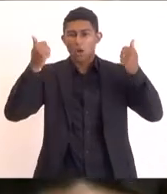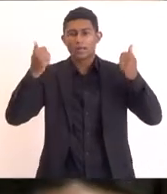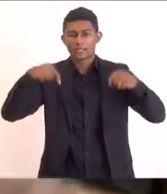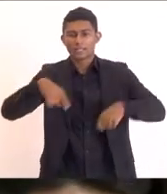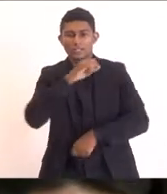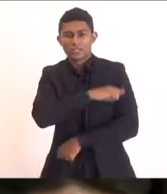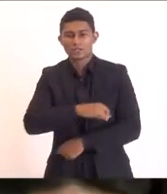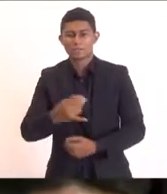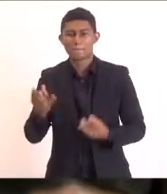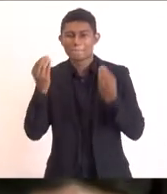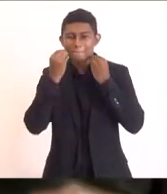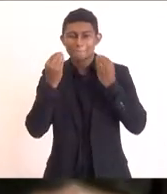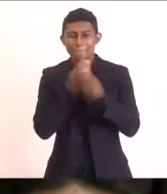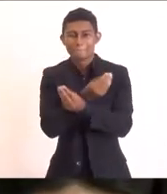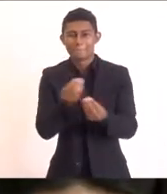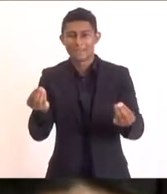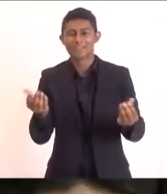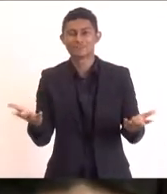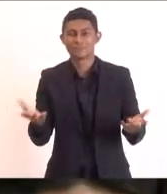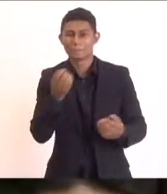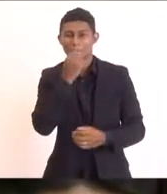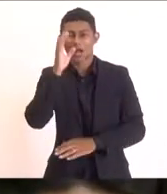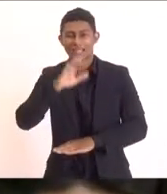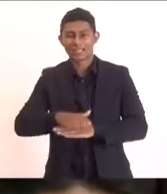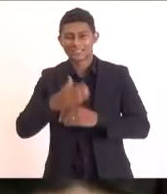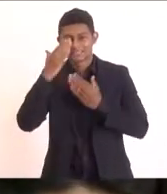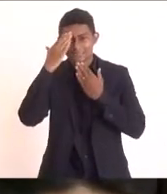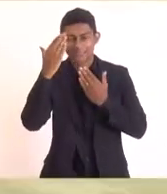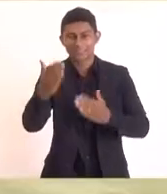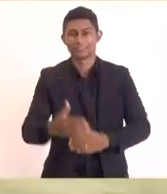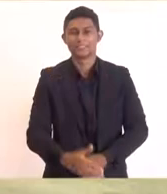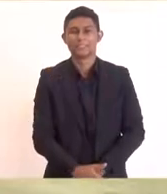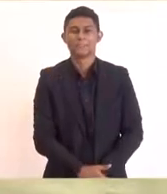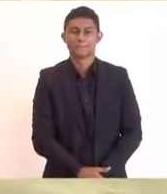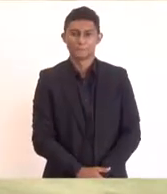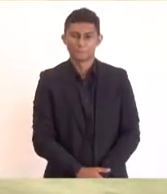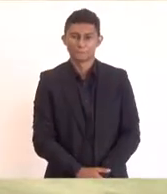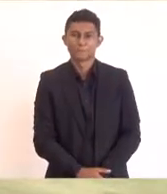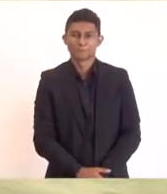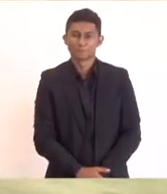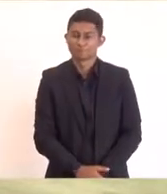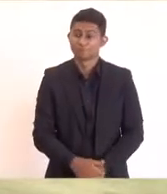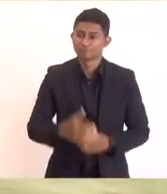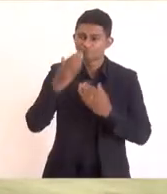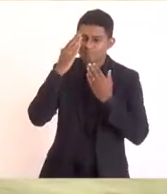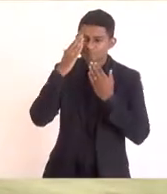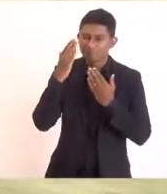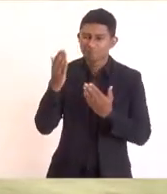um beijo no coração de todos vocês uma boa tarde obrigado obrigado Pedro